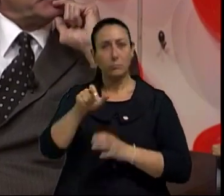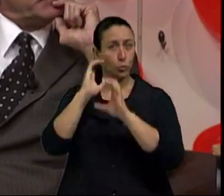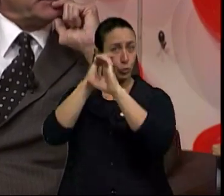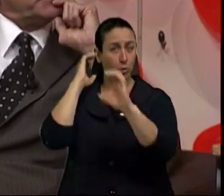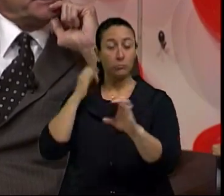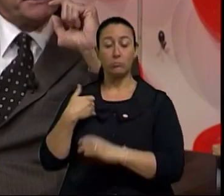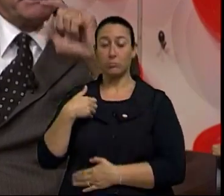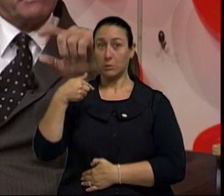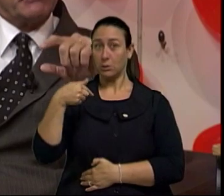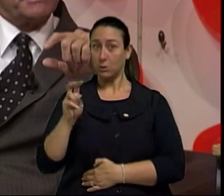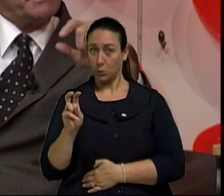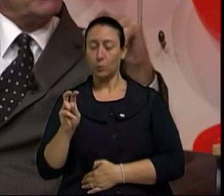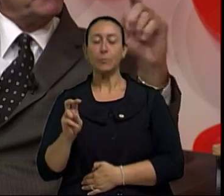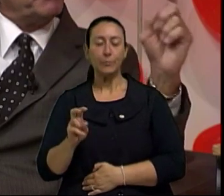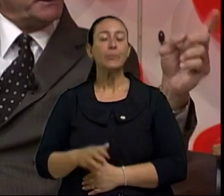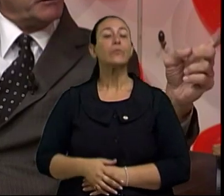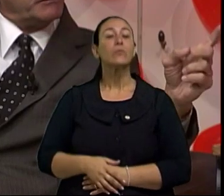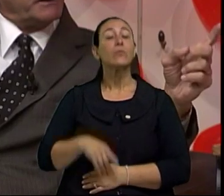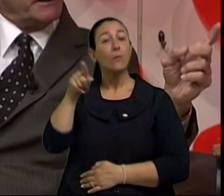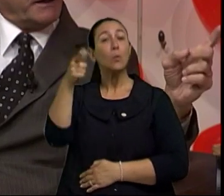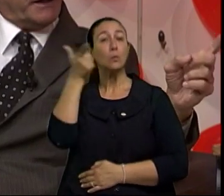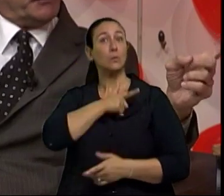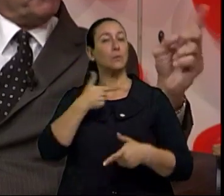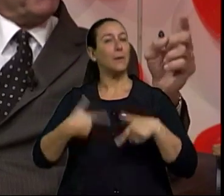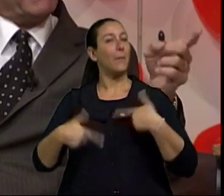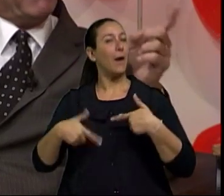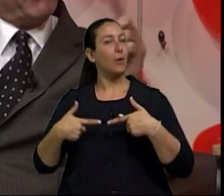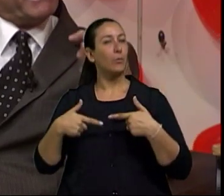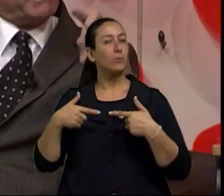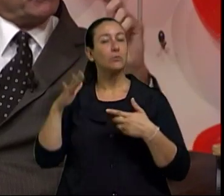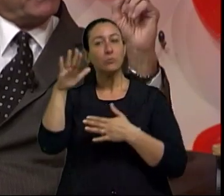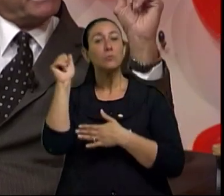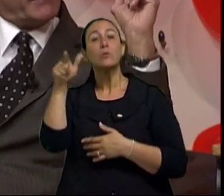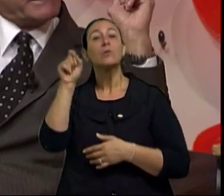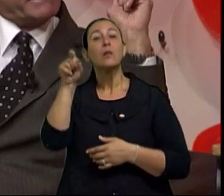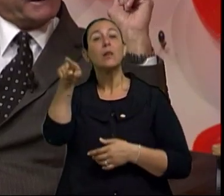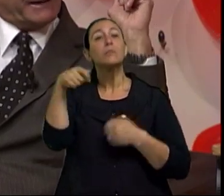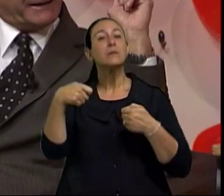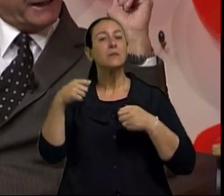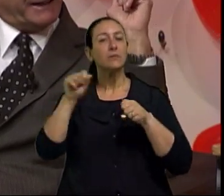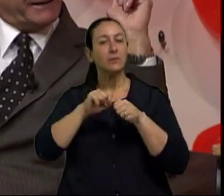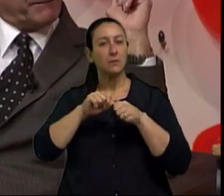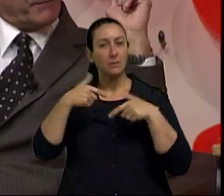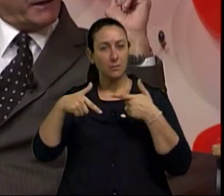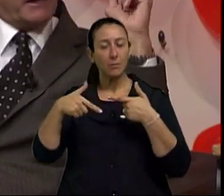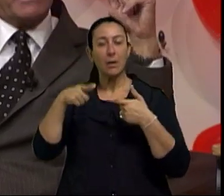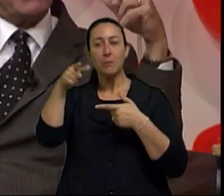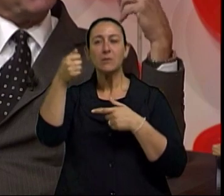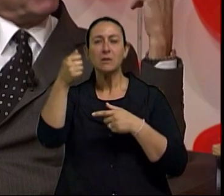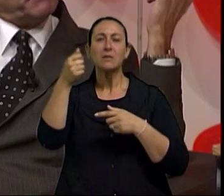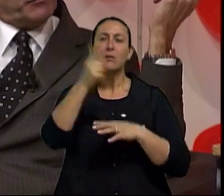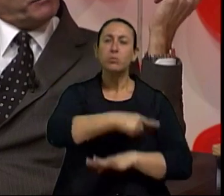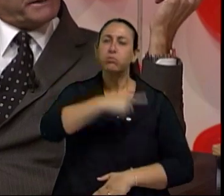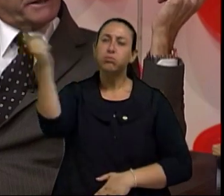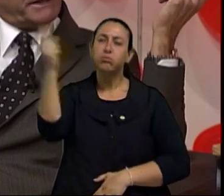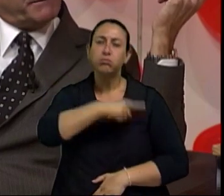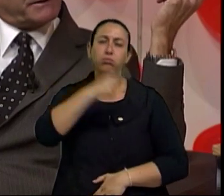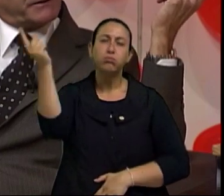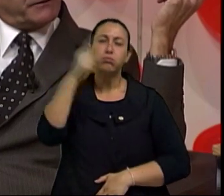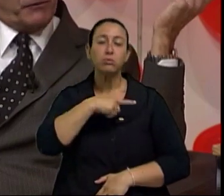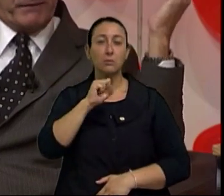75 anos e que tinha conseguido um emprego que obrigava a fazer duas velhas para Santa Cantarina. E as filhas